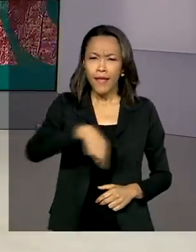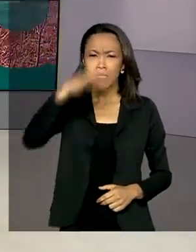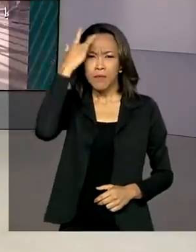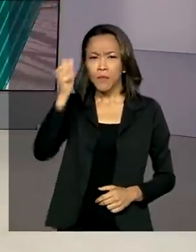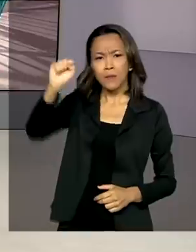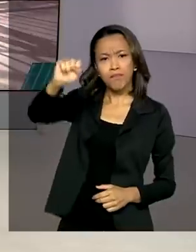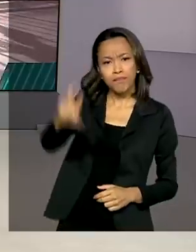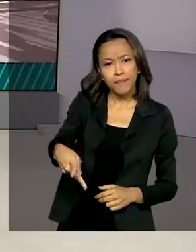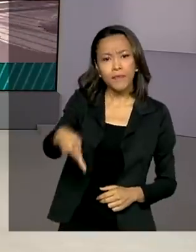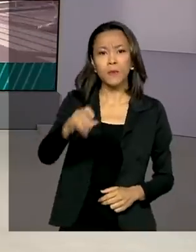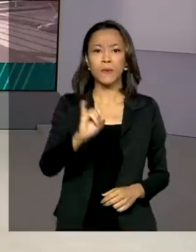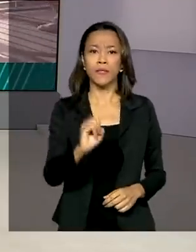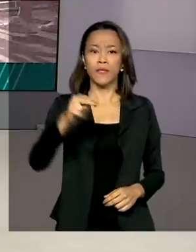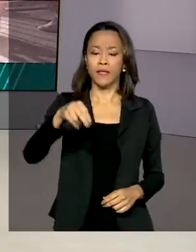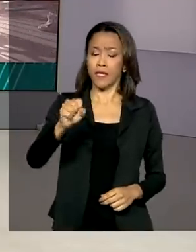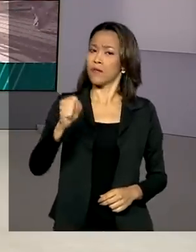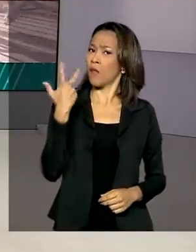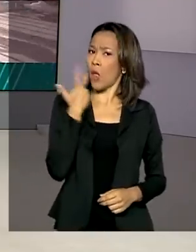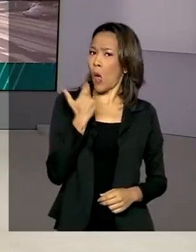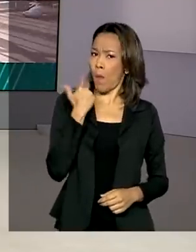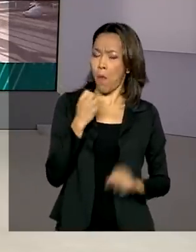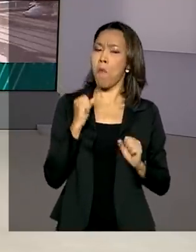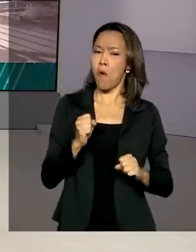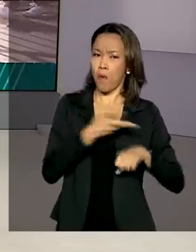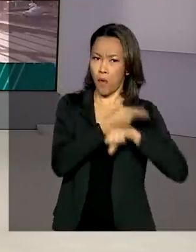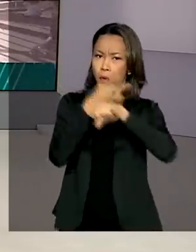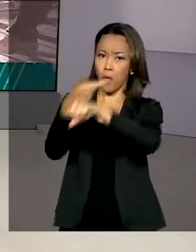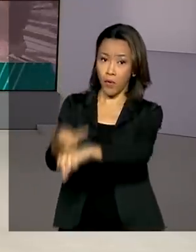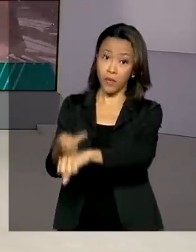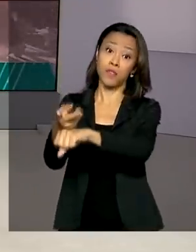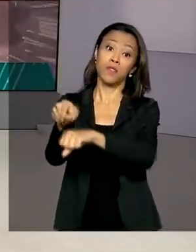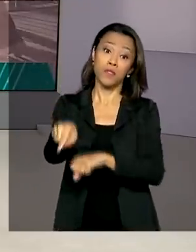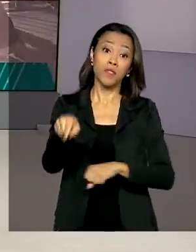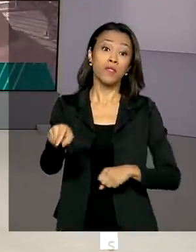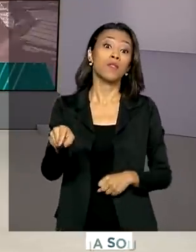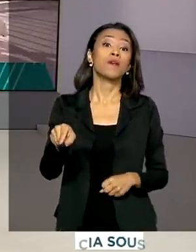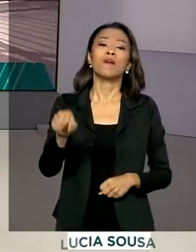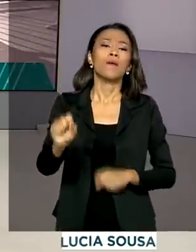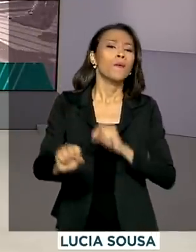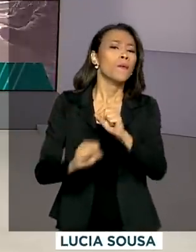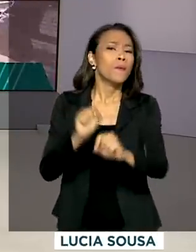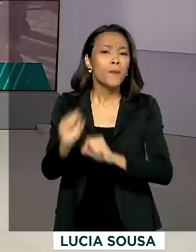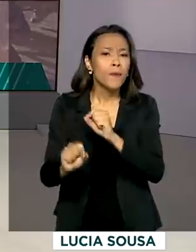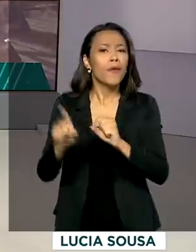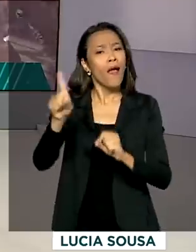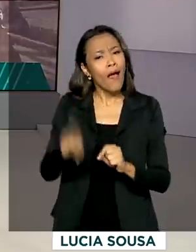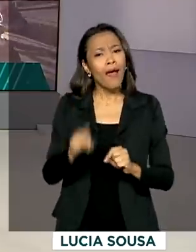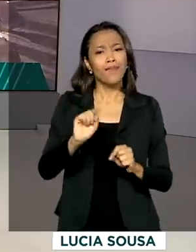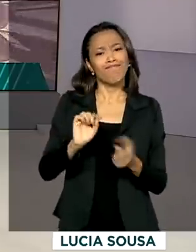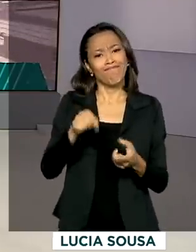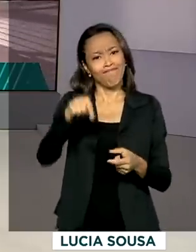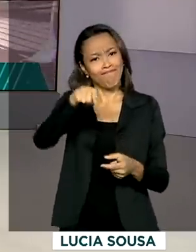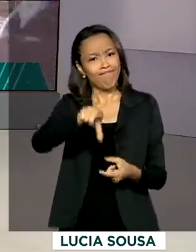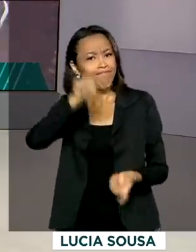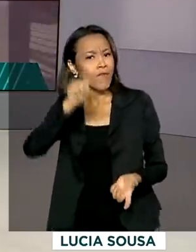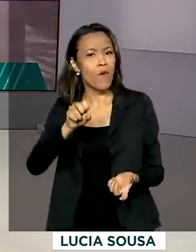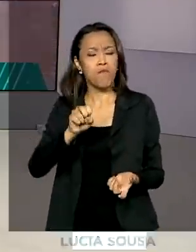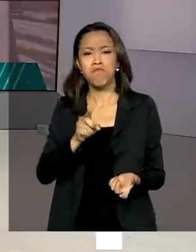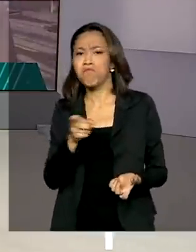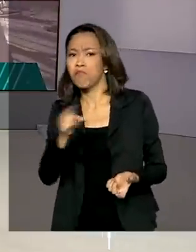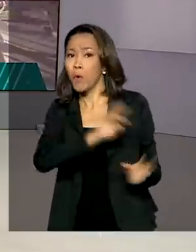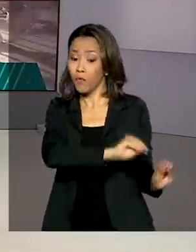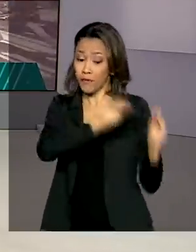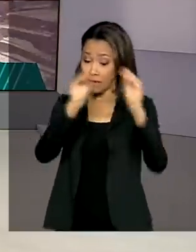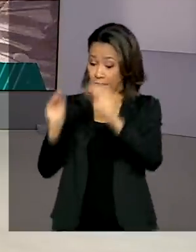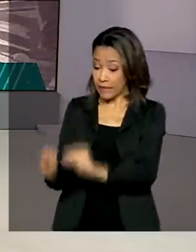poderão ir normalmente às agências nesta quarta-feira, dia do servidor público. O ponto facultativo de hoje foi transferido